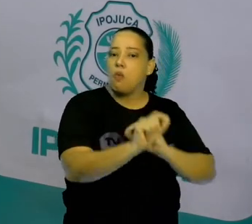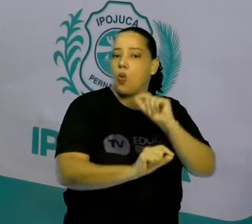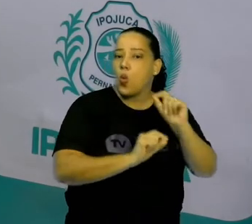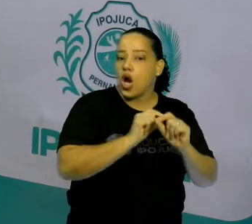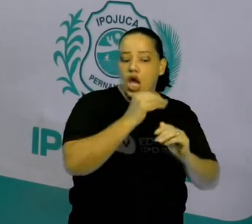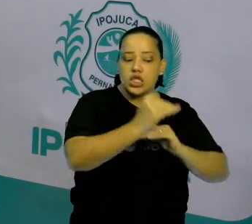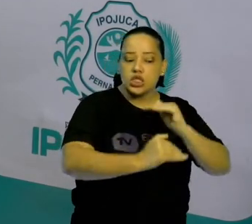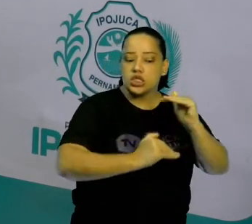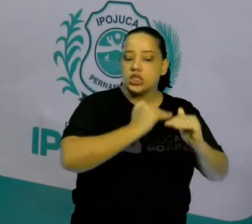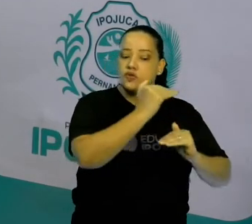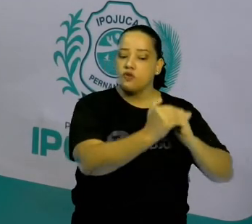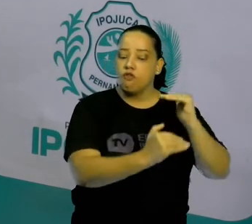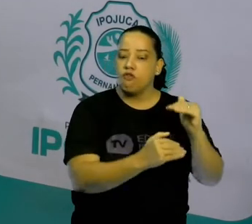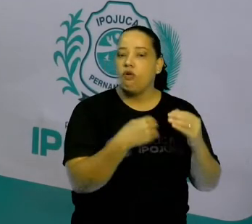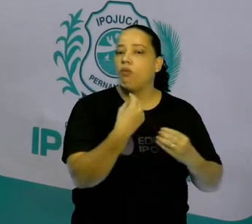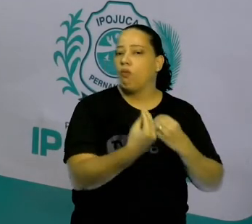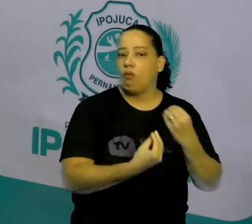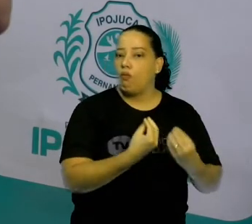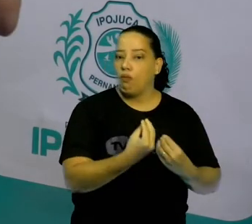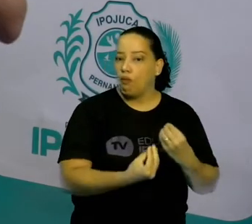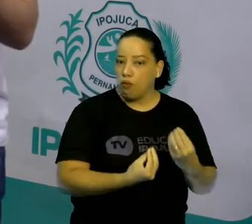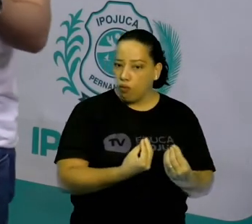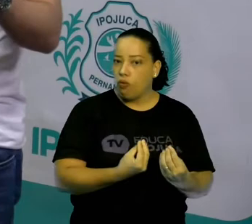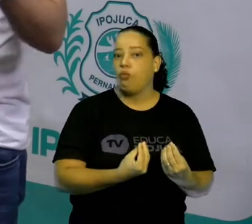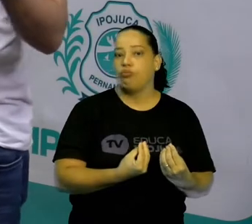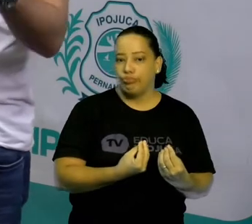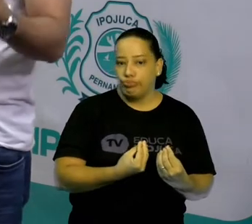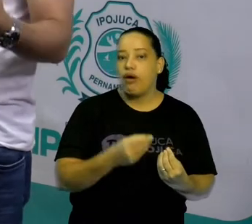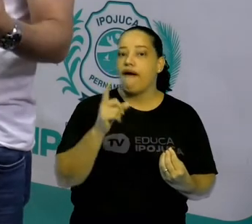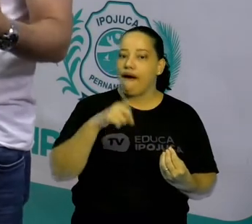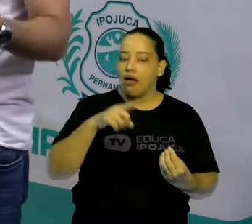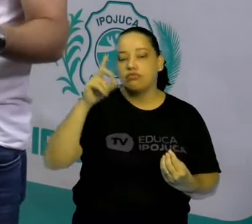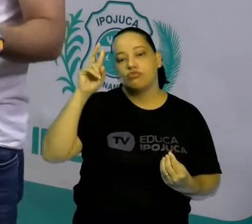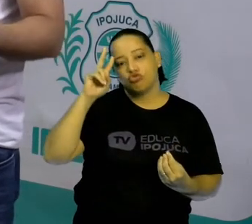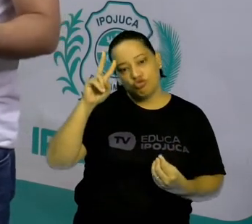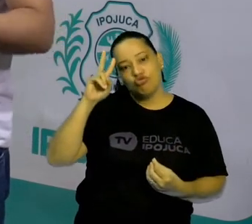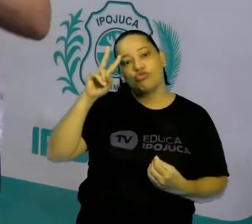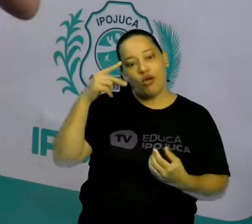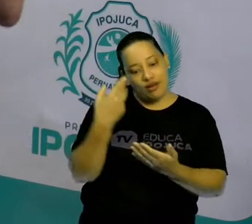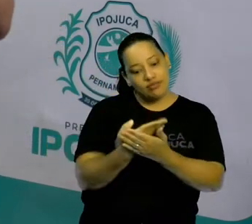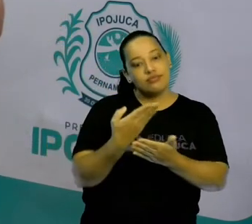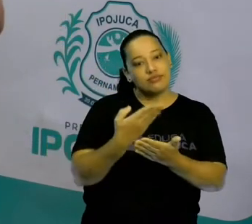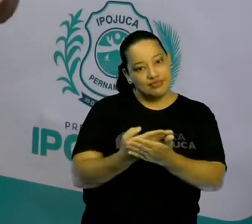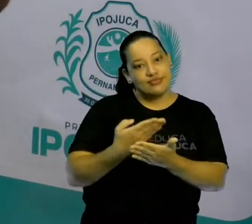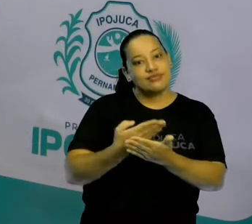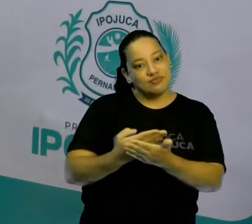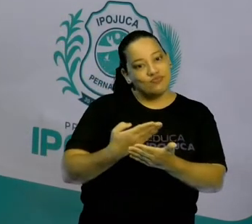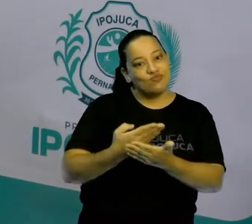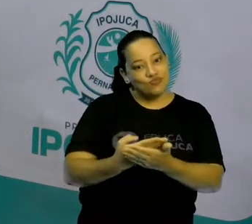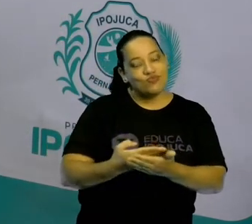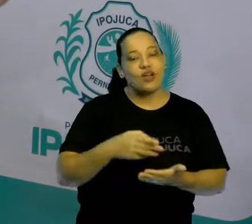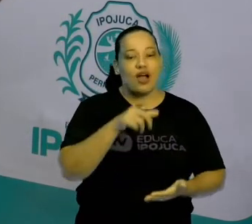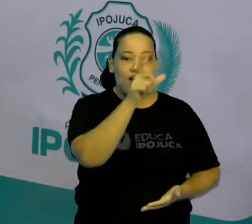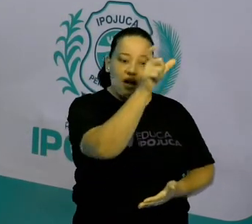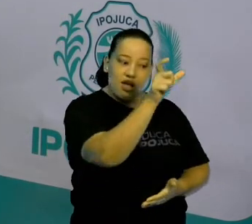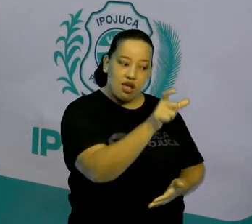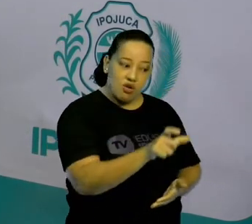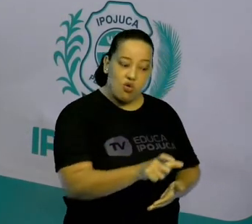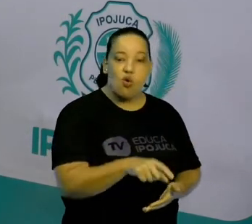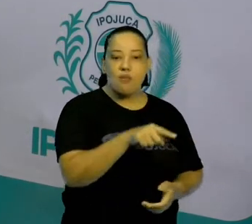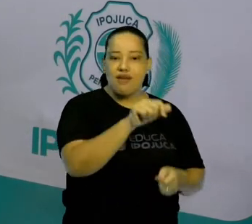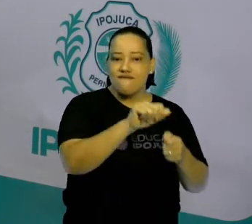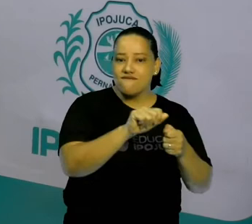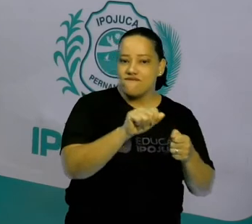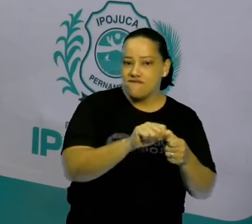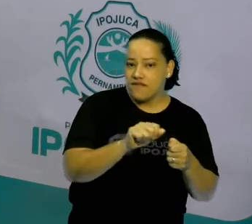desenvolveu? É isso que a história estuda. O homem e sua ação ao